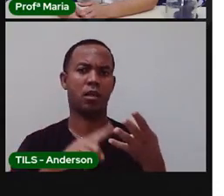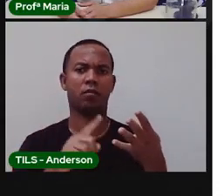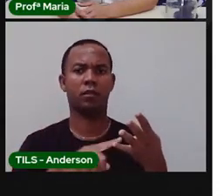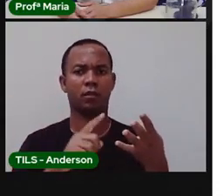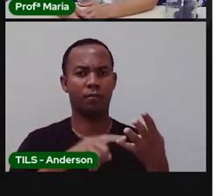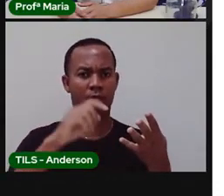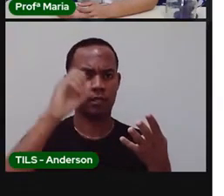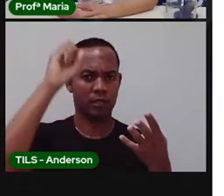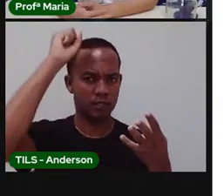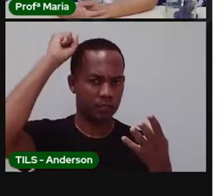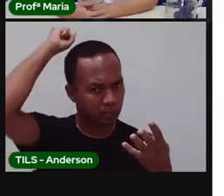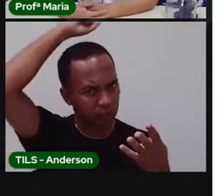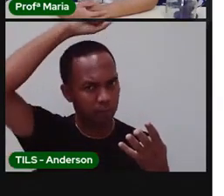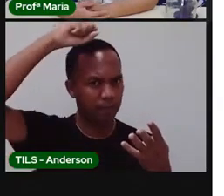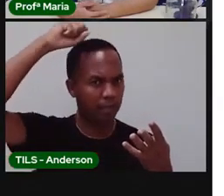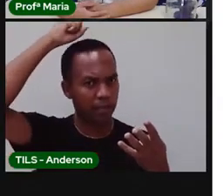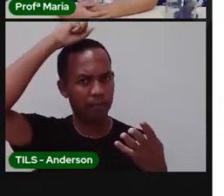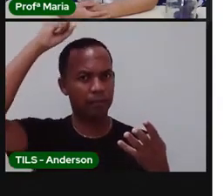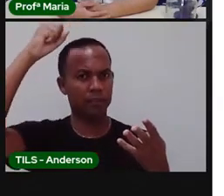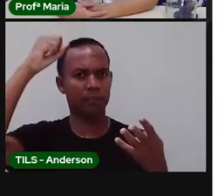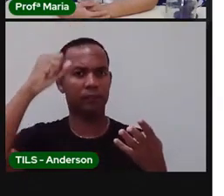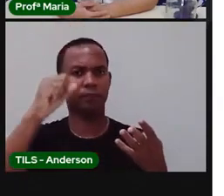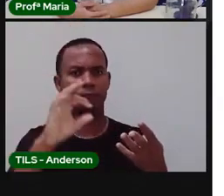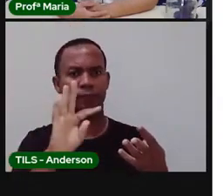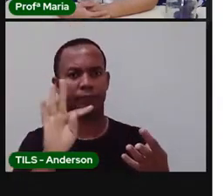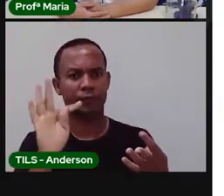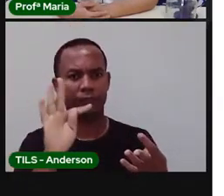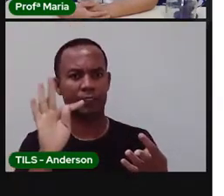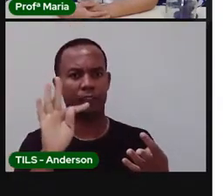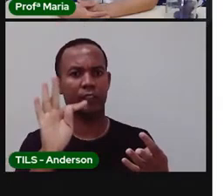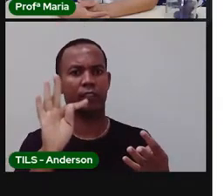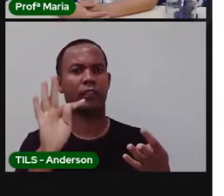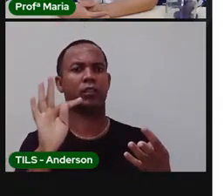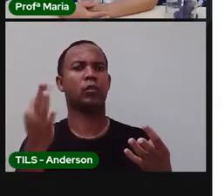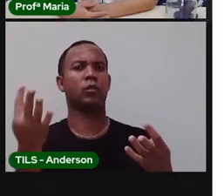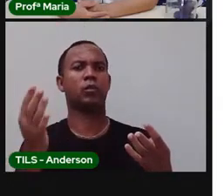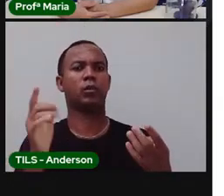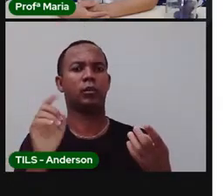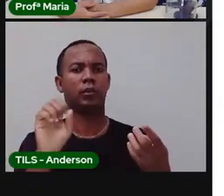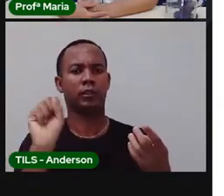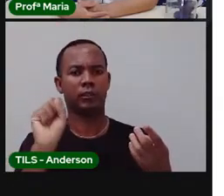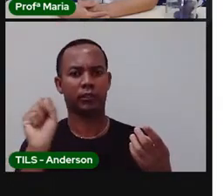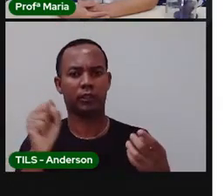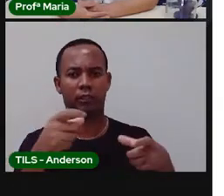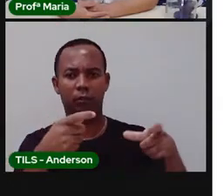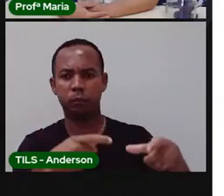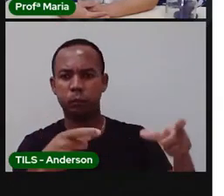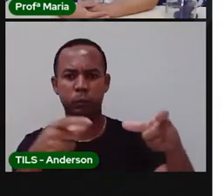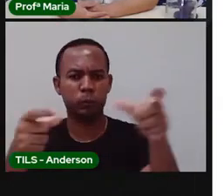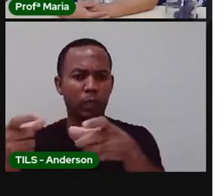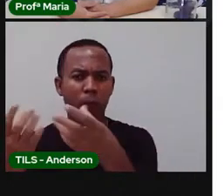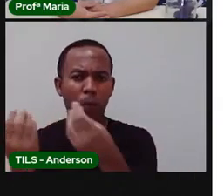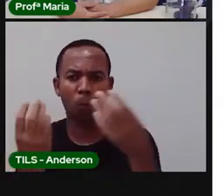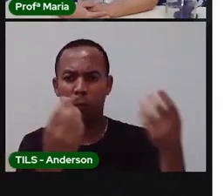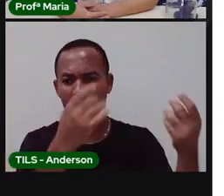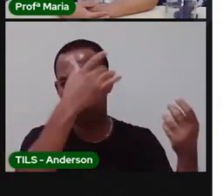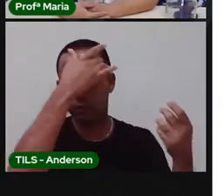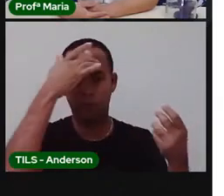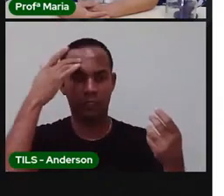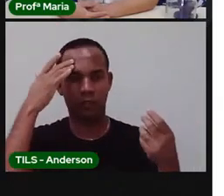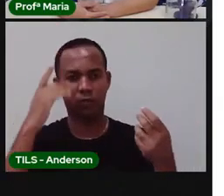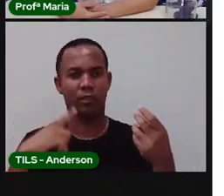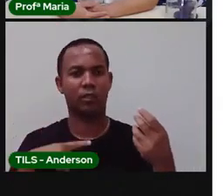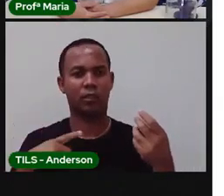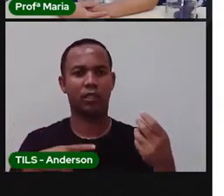Santanópolis. Atendendo cerca de 800 mil pessoas. Gente pra caramba! Imagine só,